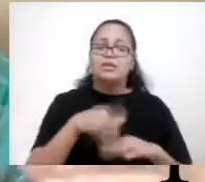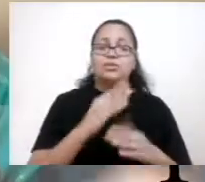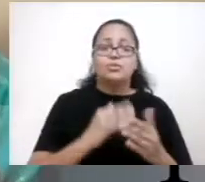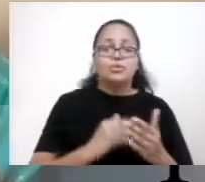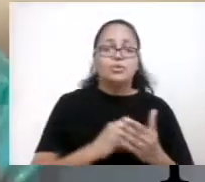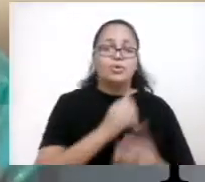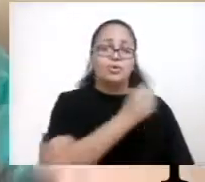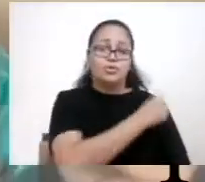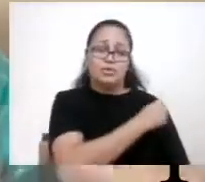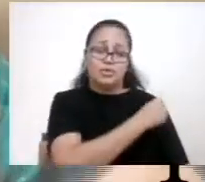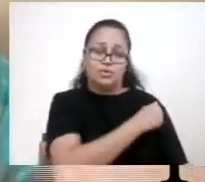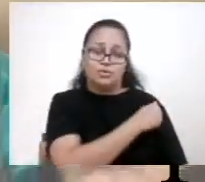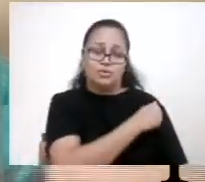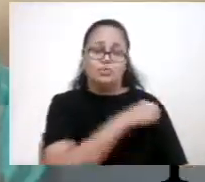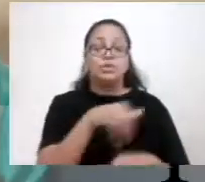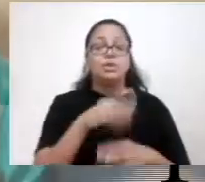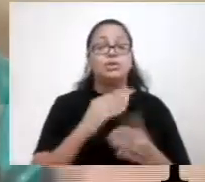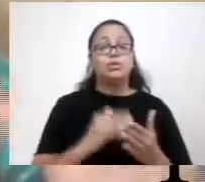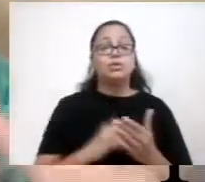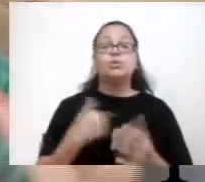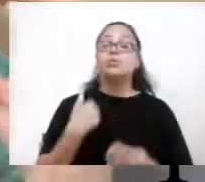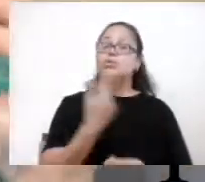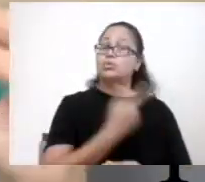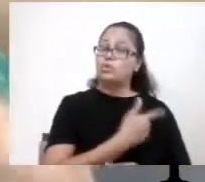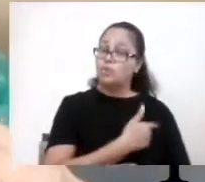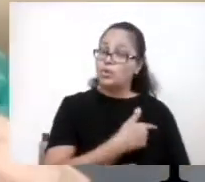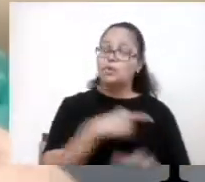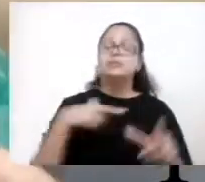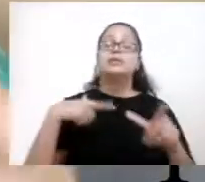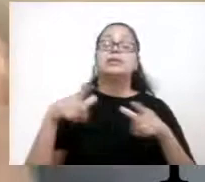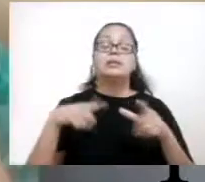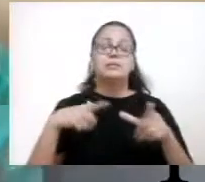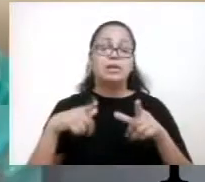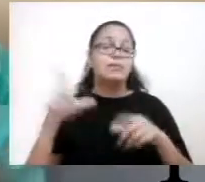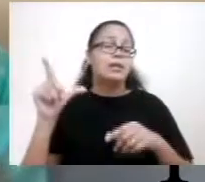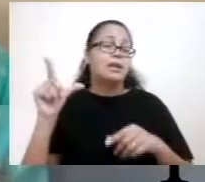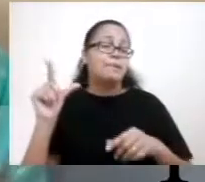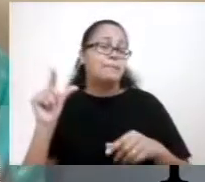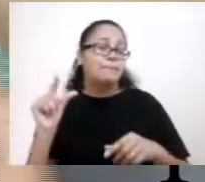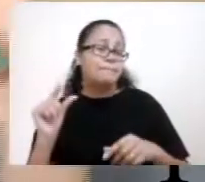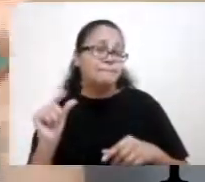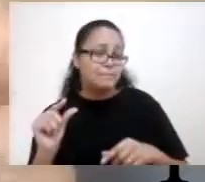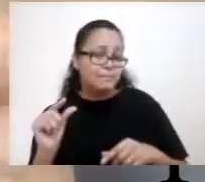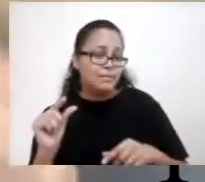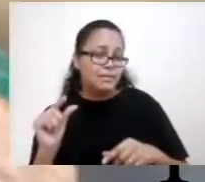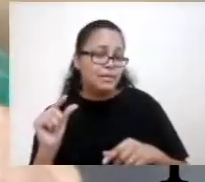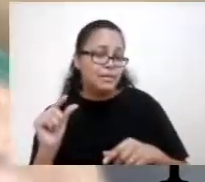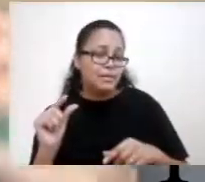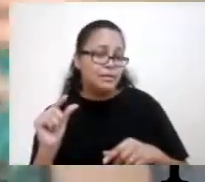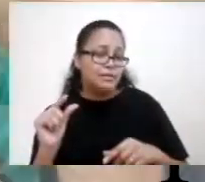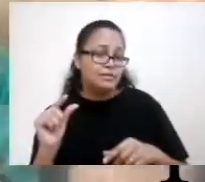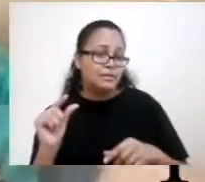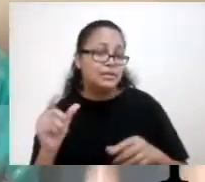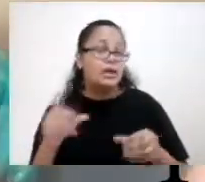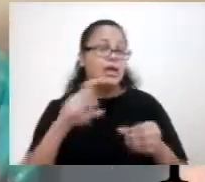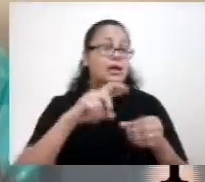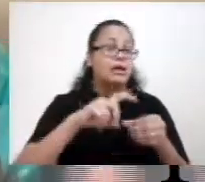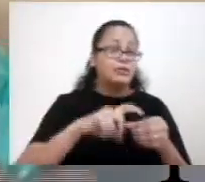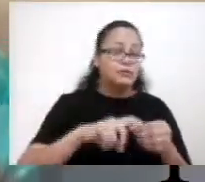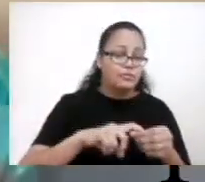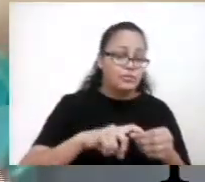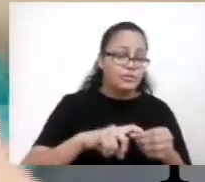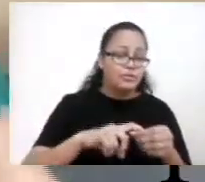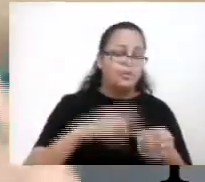nossos alunos e todos nós estamos trabalhando para minimizar os impactos na volta,